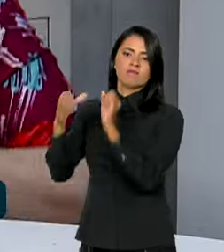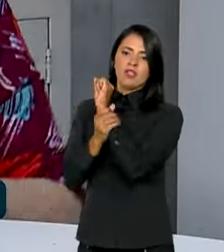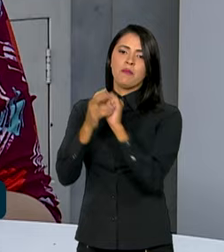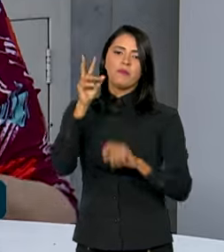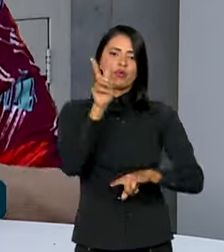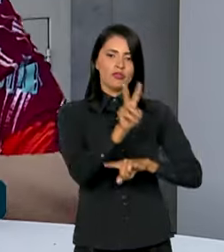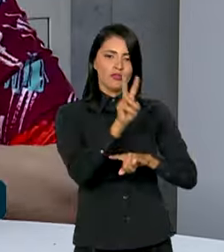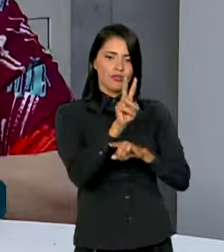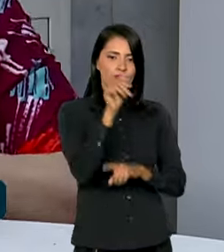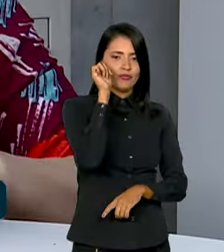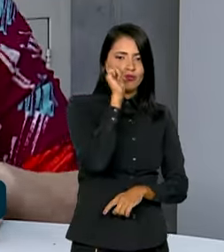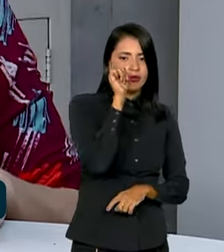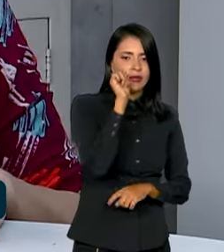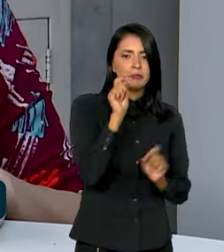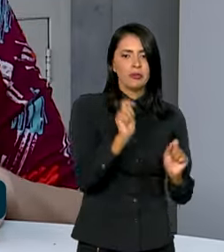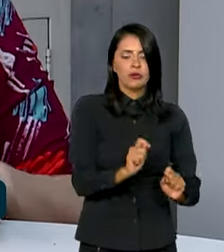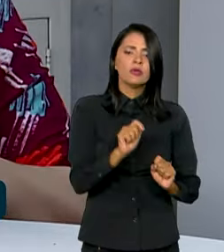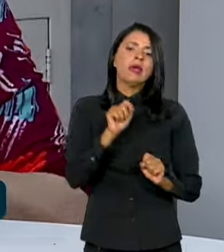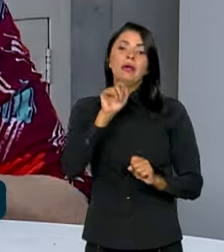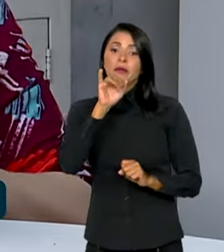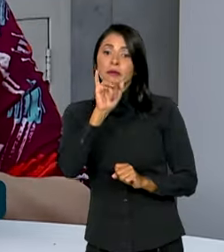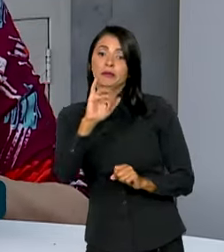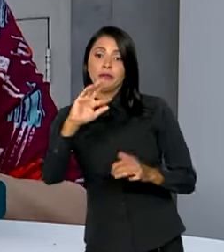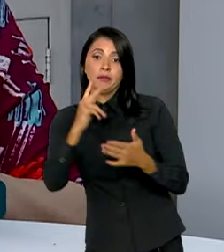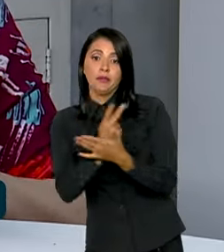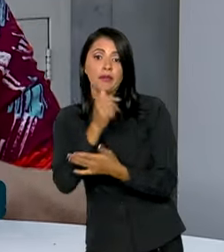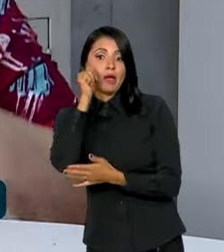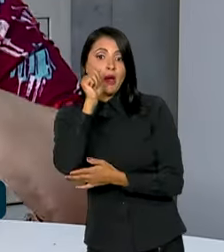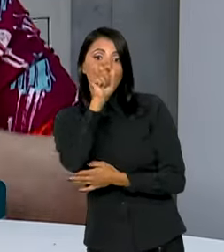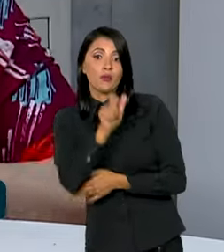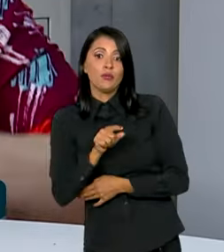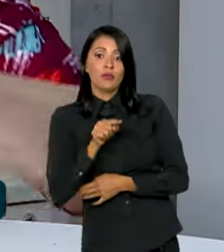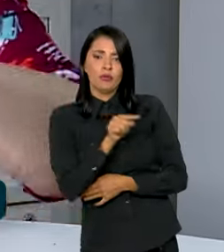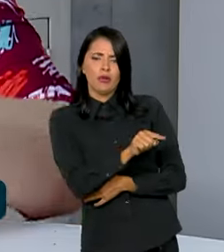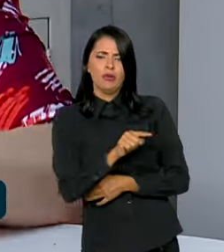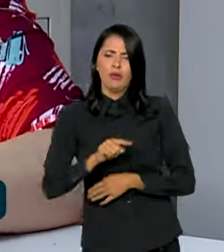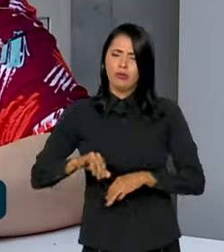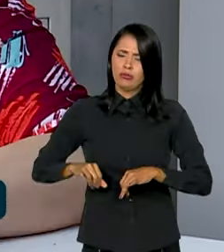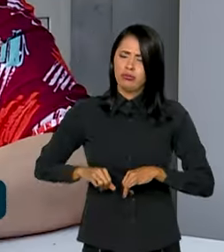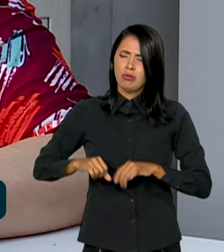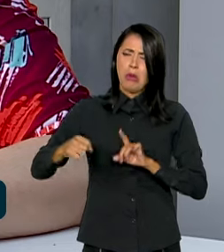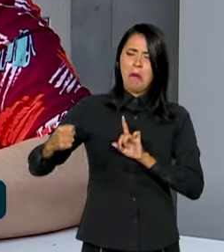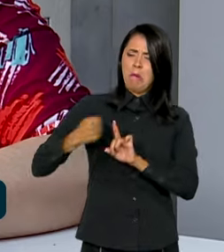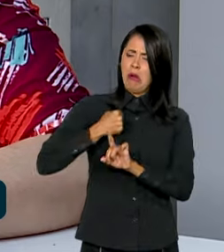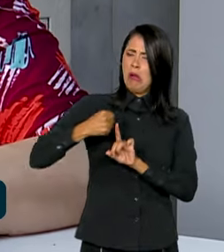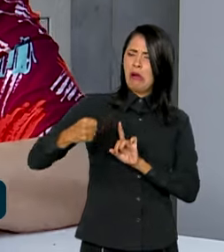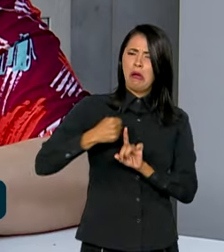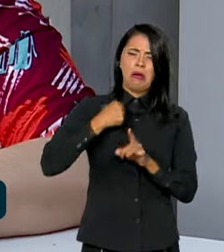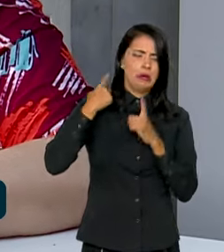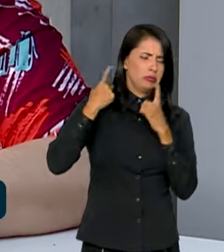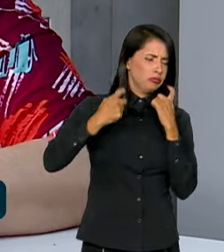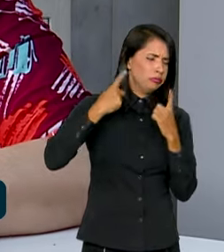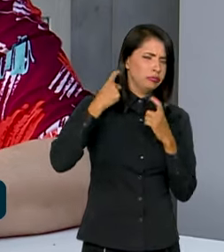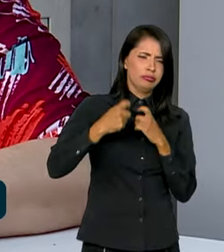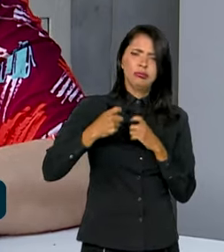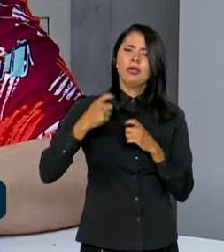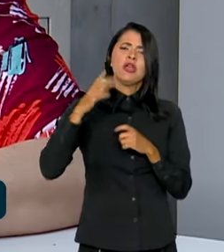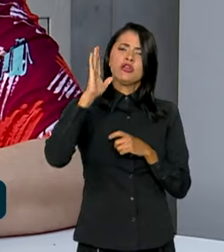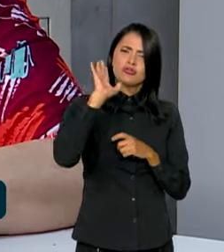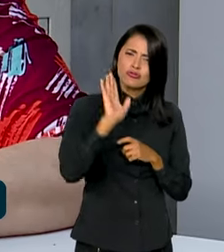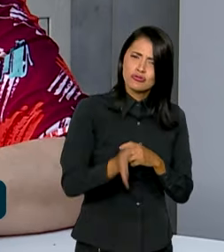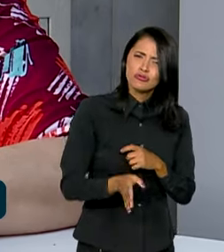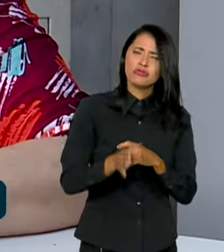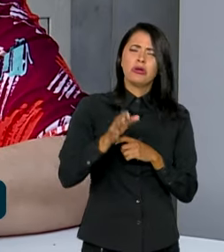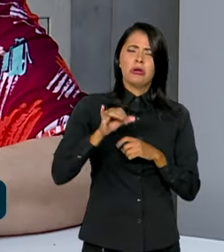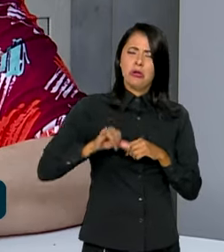Se for um caso onde, objetivamente, essa mulher estiver sofrendo violência, já estiver em um processo